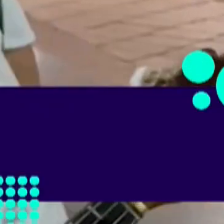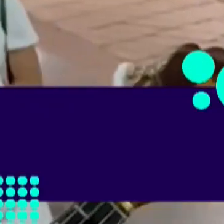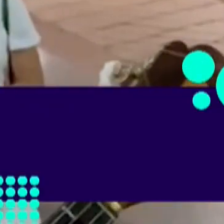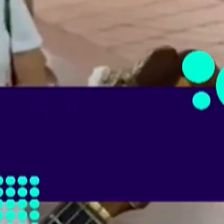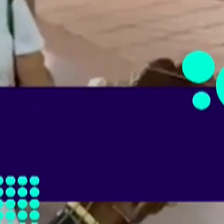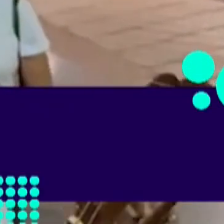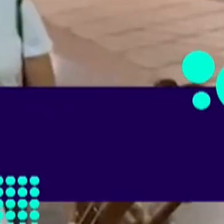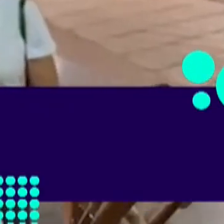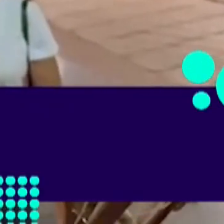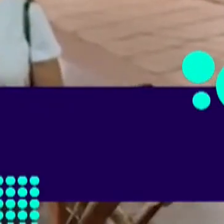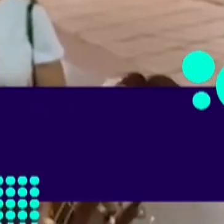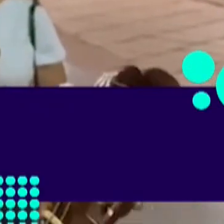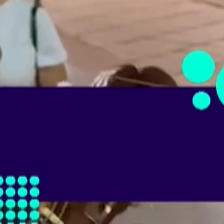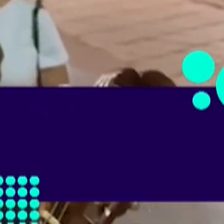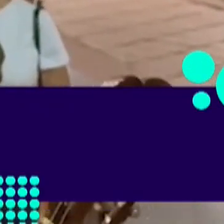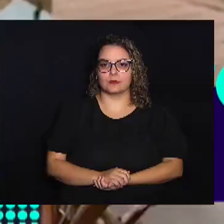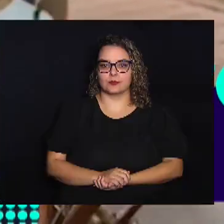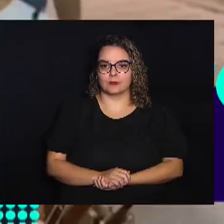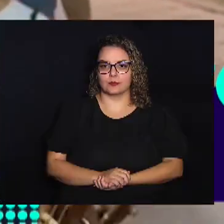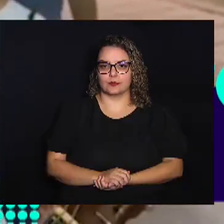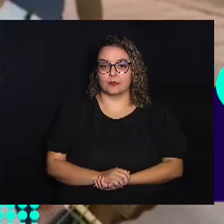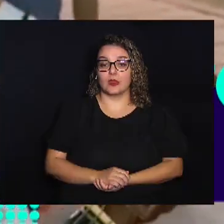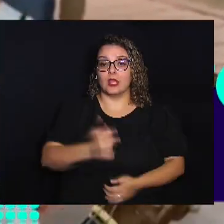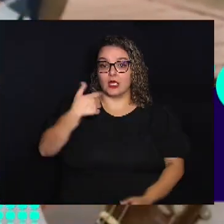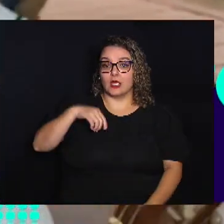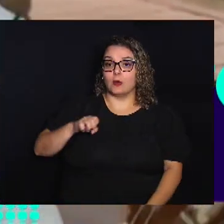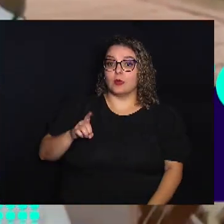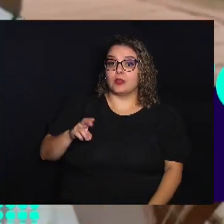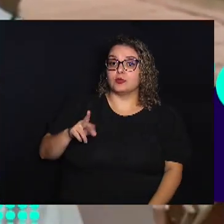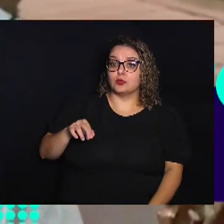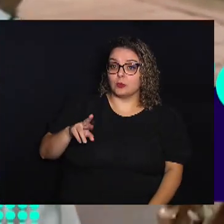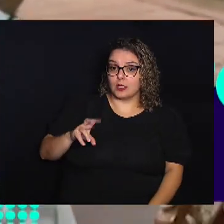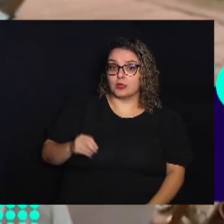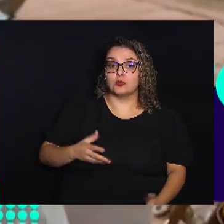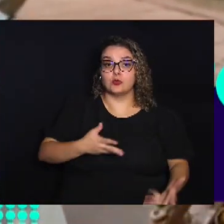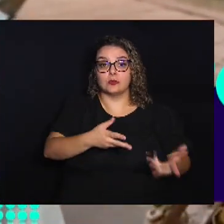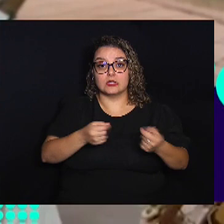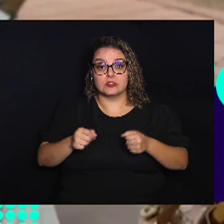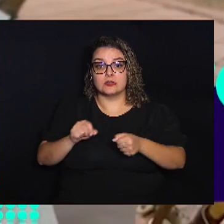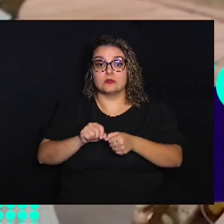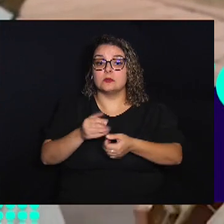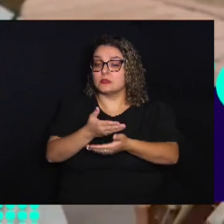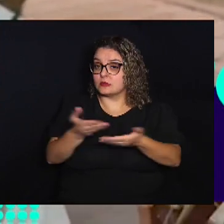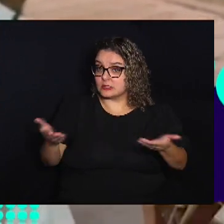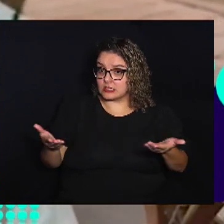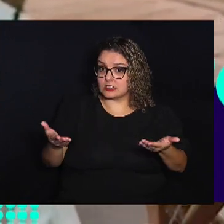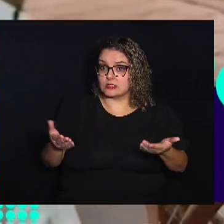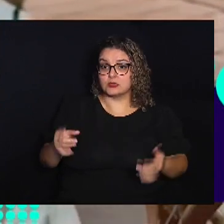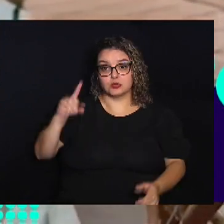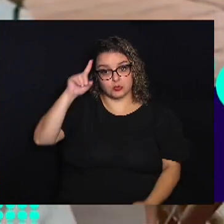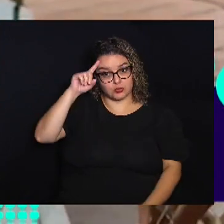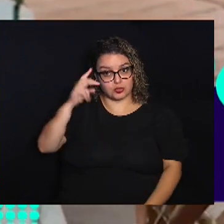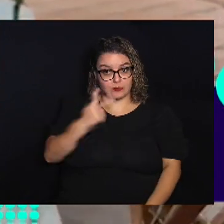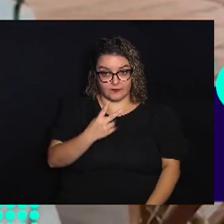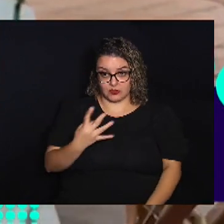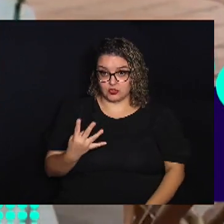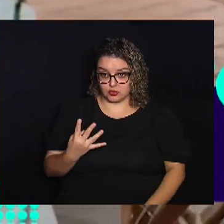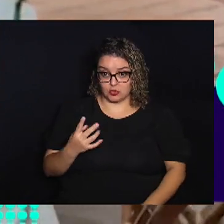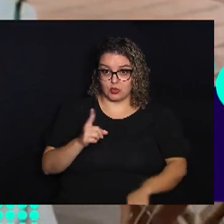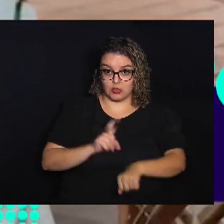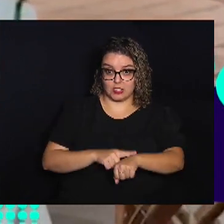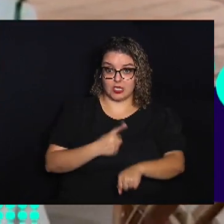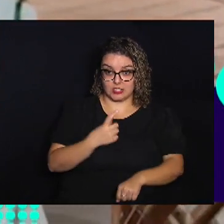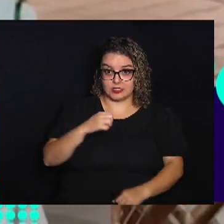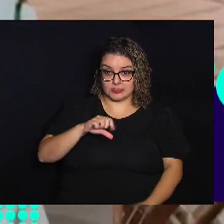Oi gente Eu sou Edu de Maria Do Bloco do Cupinzeiro Estou aqui para fazer Um convite para vocês No dia 24 Às 19